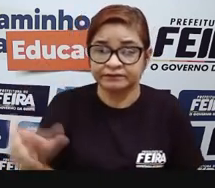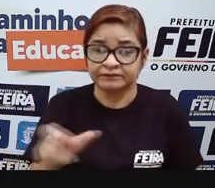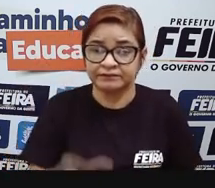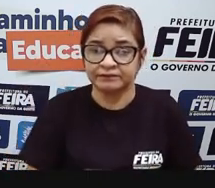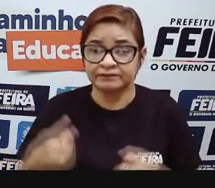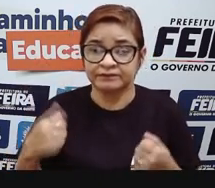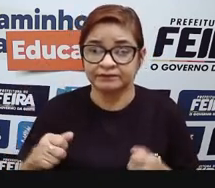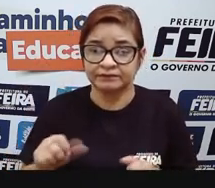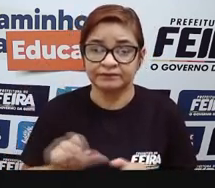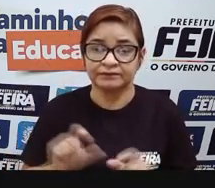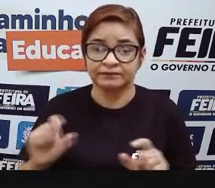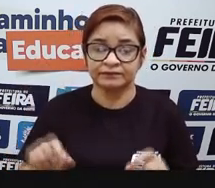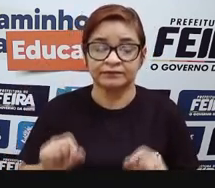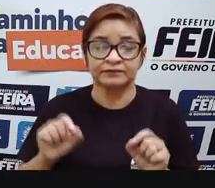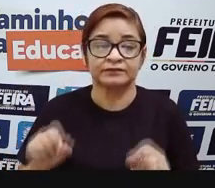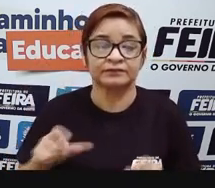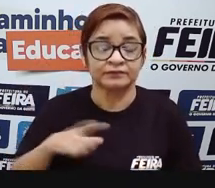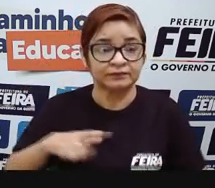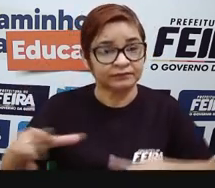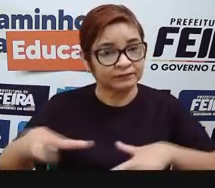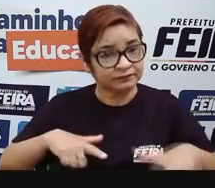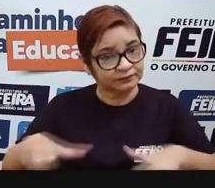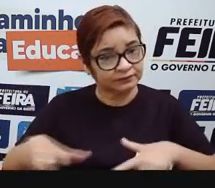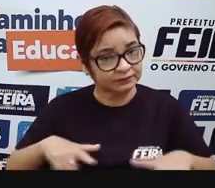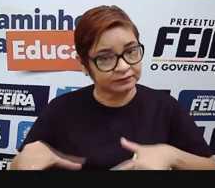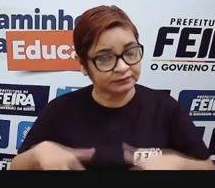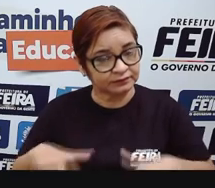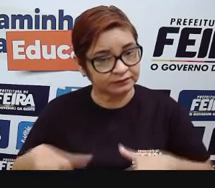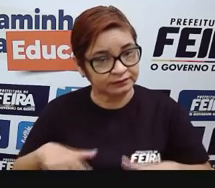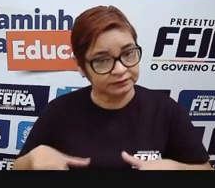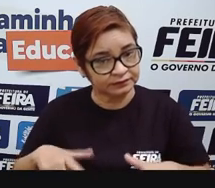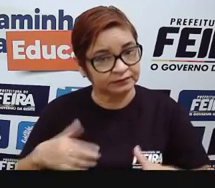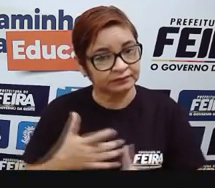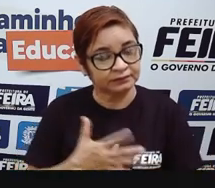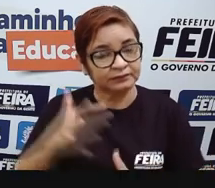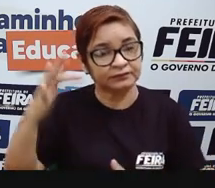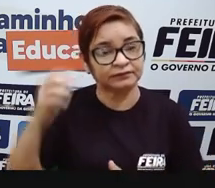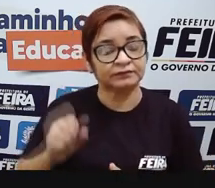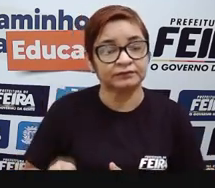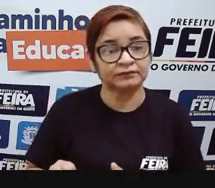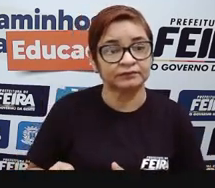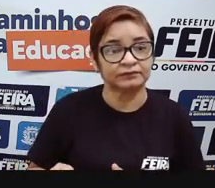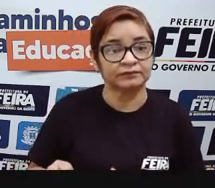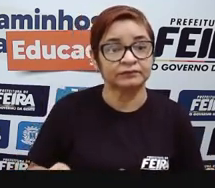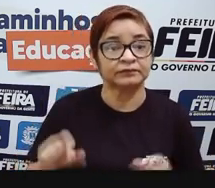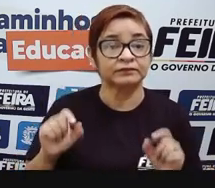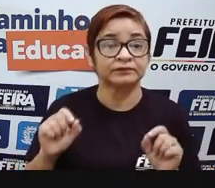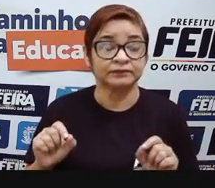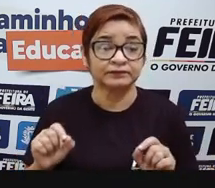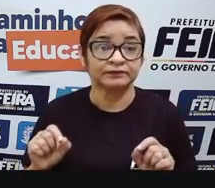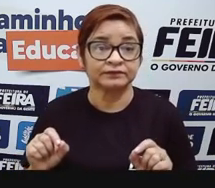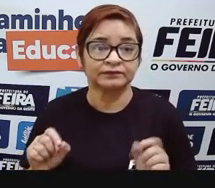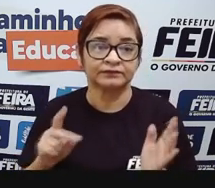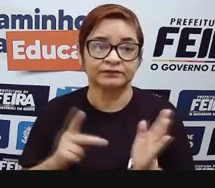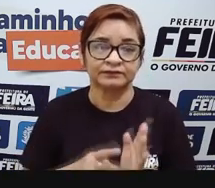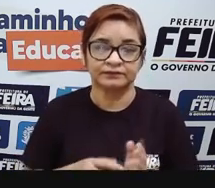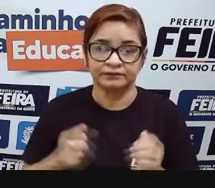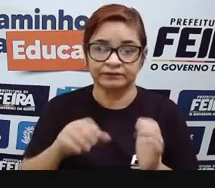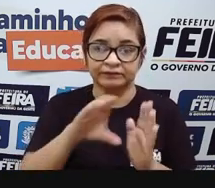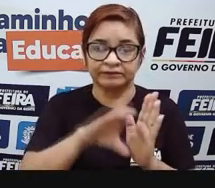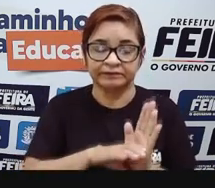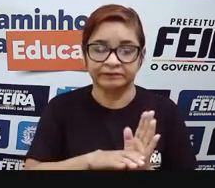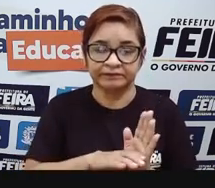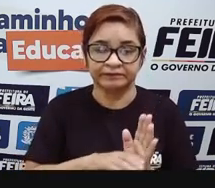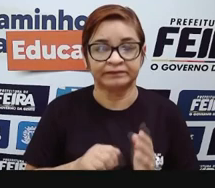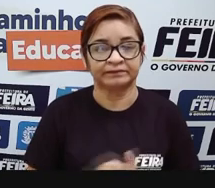sua cidade você achar uma vaga, uma oportunidade de emprego? Quais as características que os candidatos, eles devem apresentar pra achar